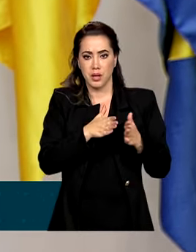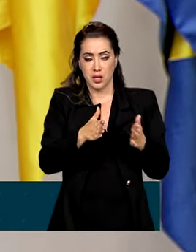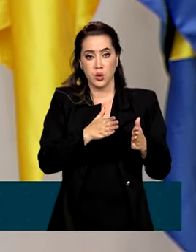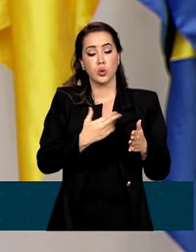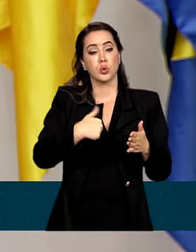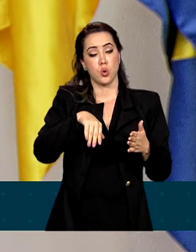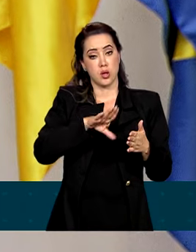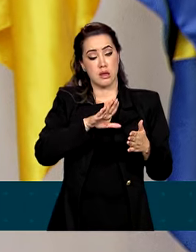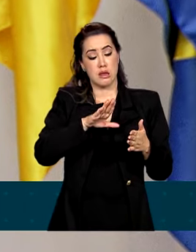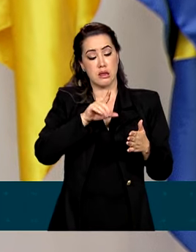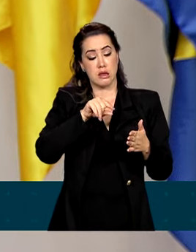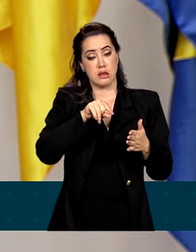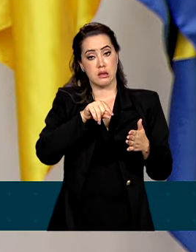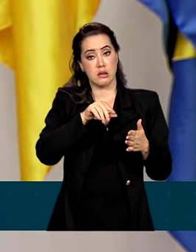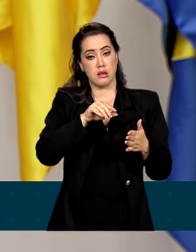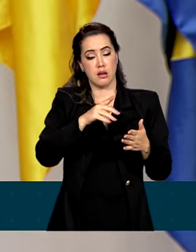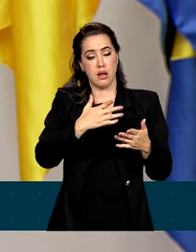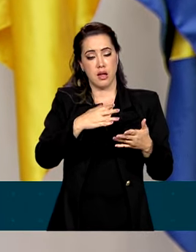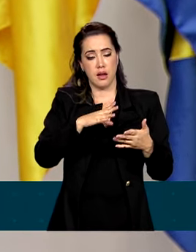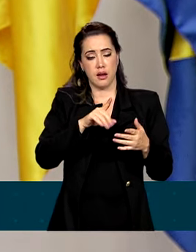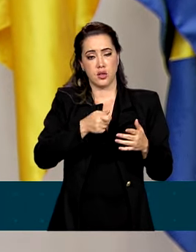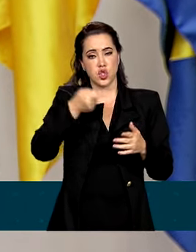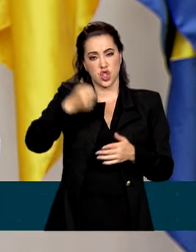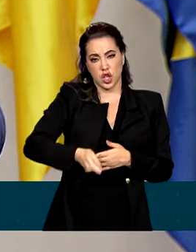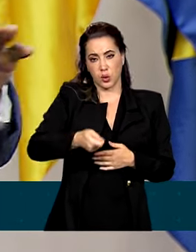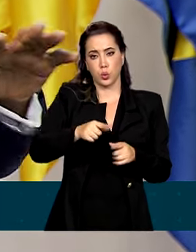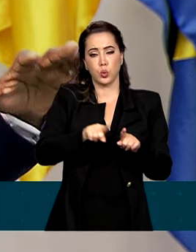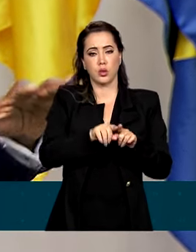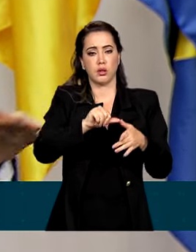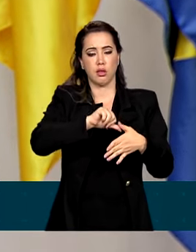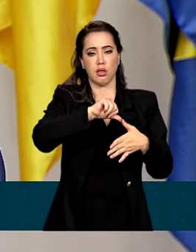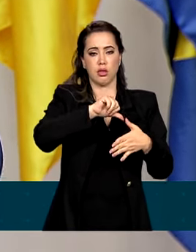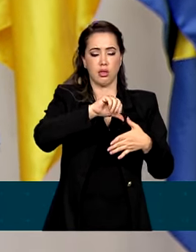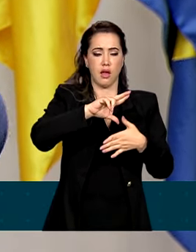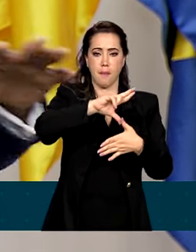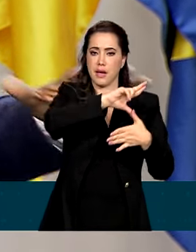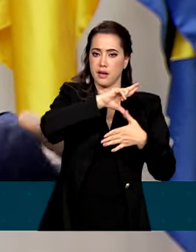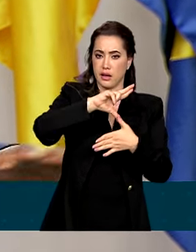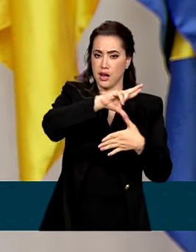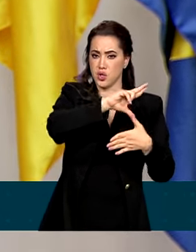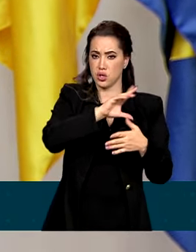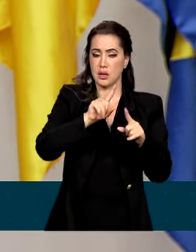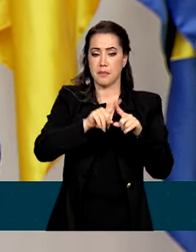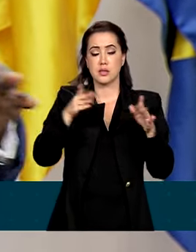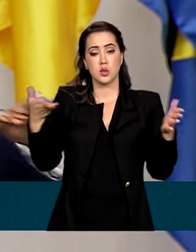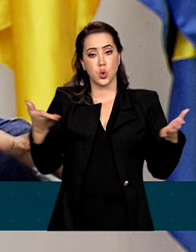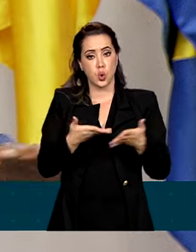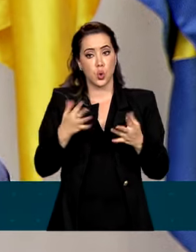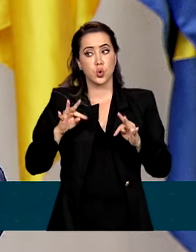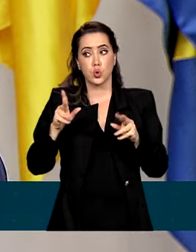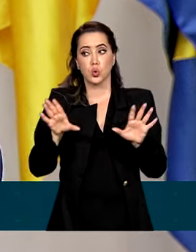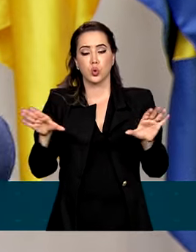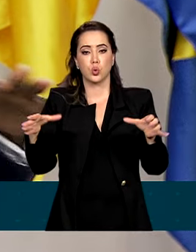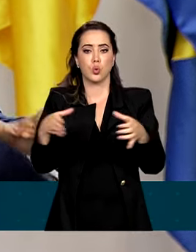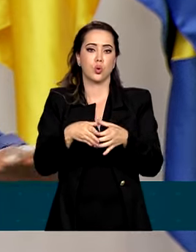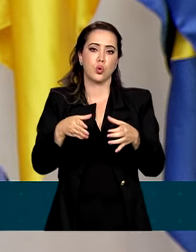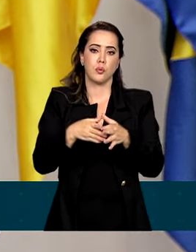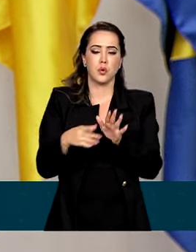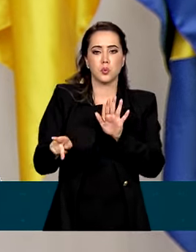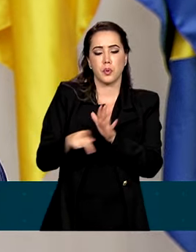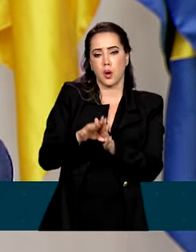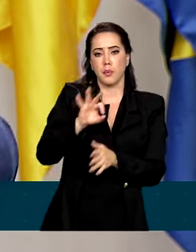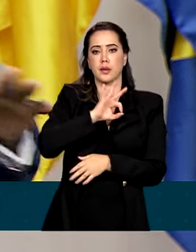Latina, mas que hoje tomaram conta de todo o aparato repressivo das